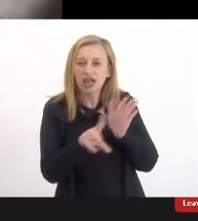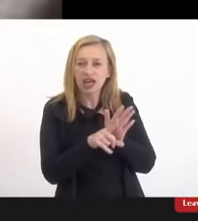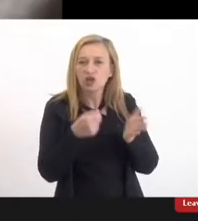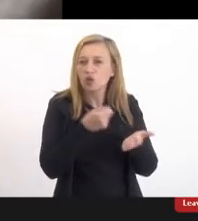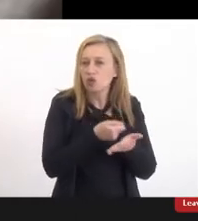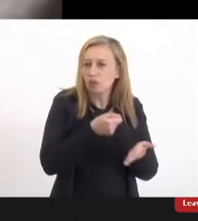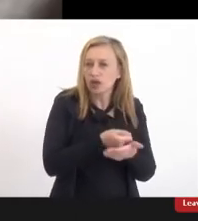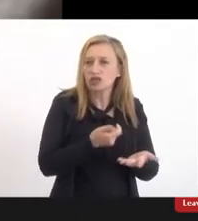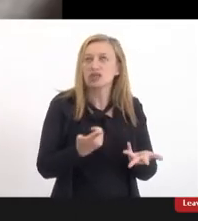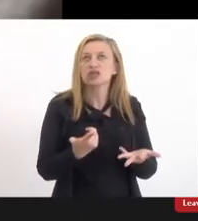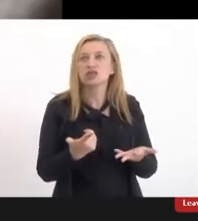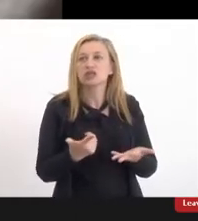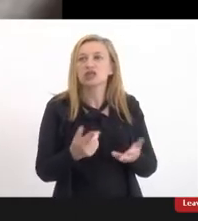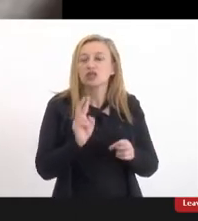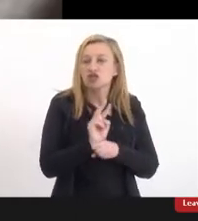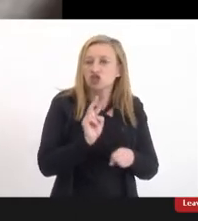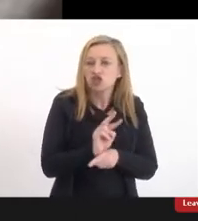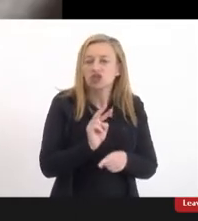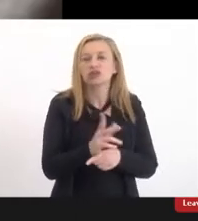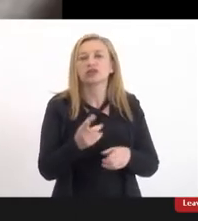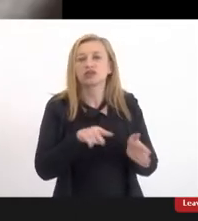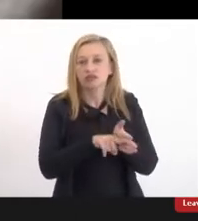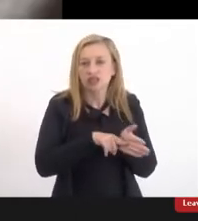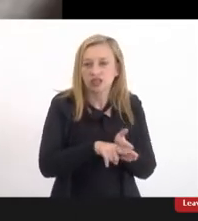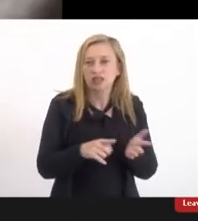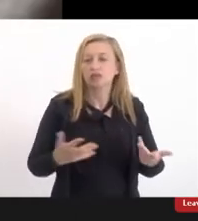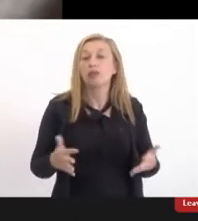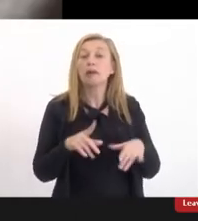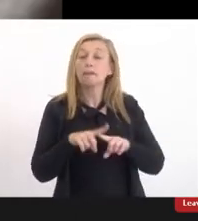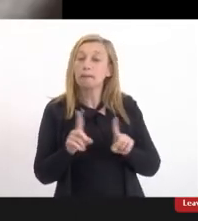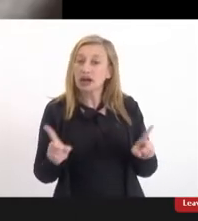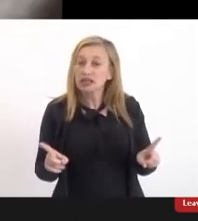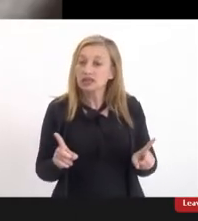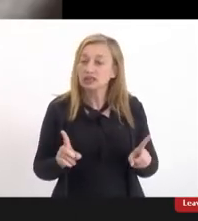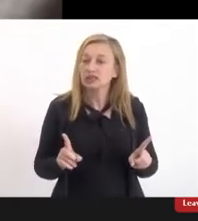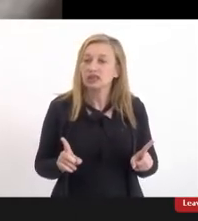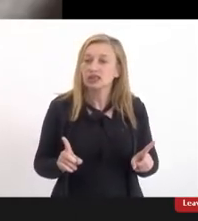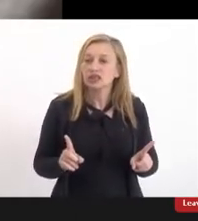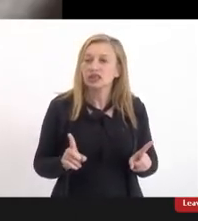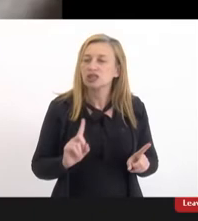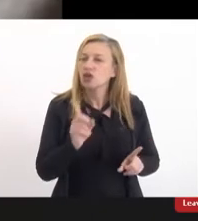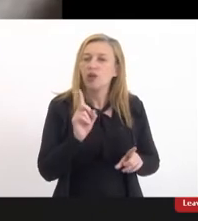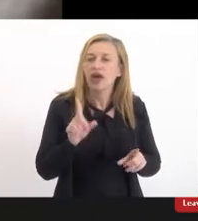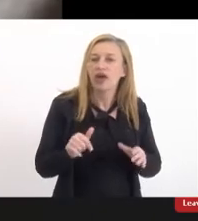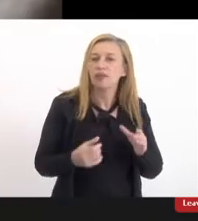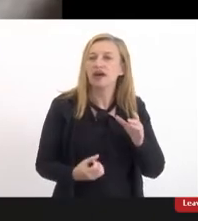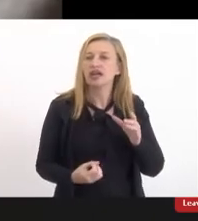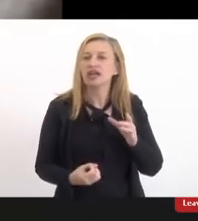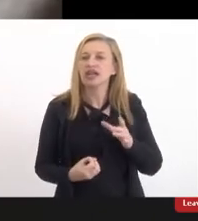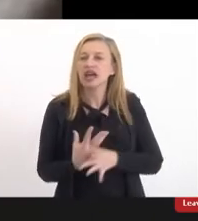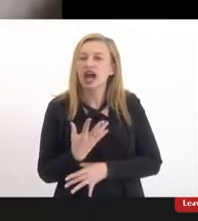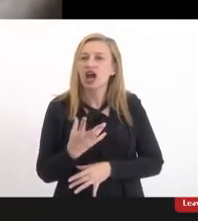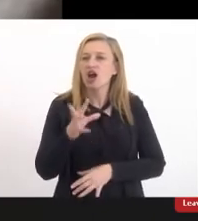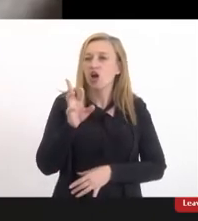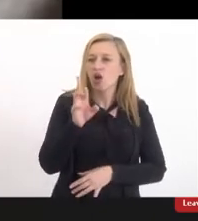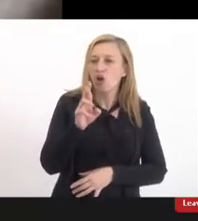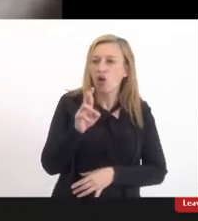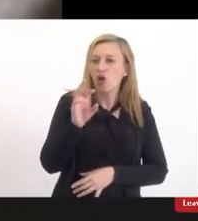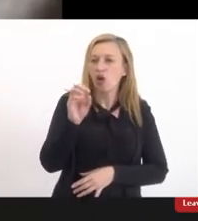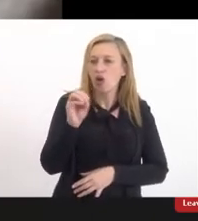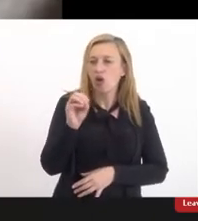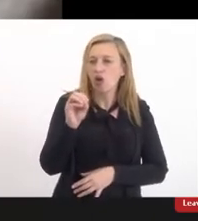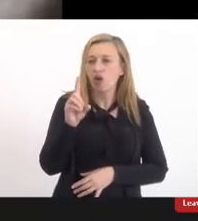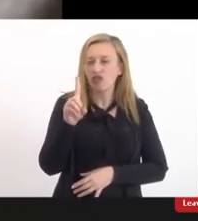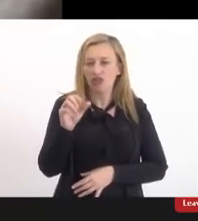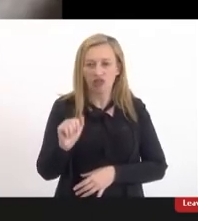cobranças elas viram vigilância fiscalização mas a gente não é para criar roda eu acho que não é para criar